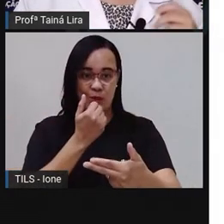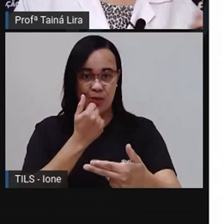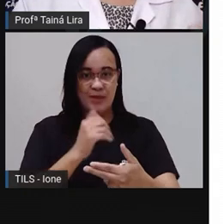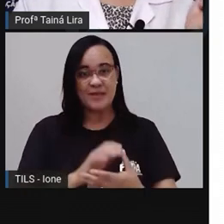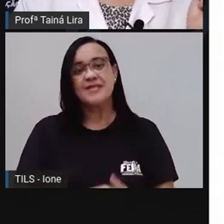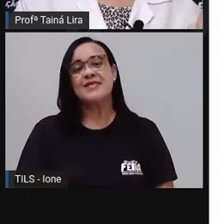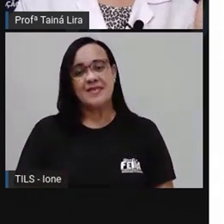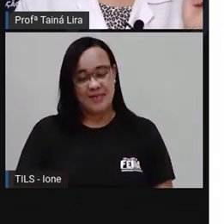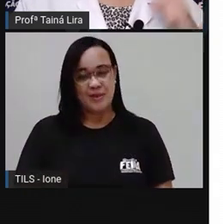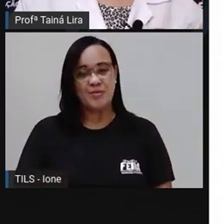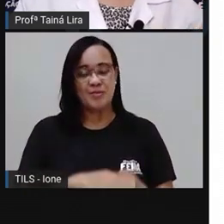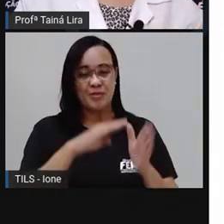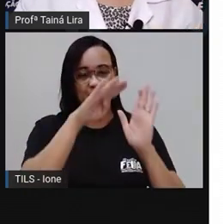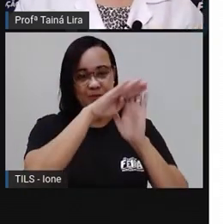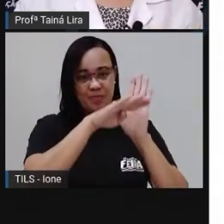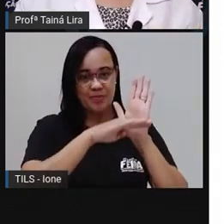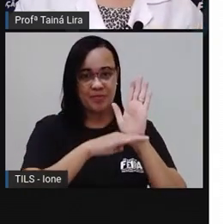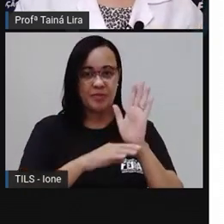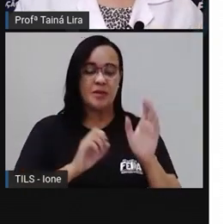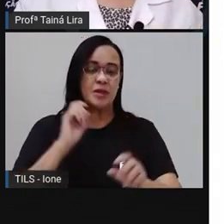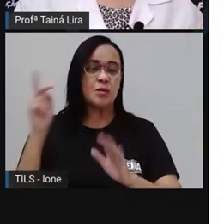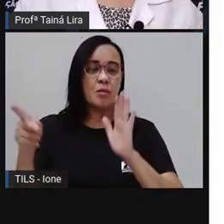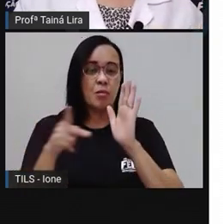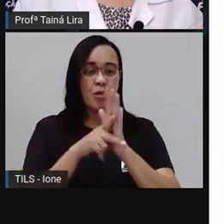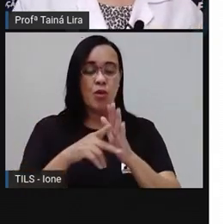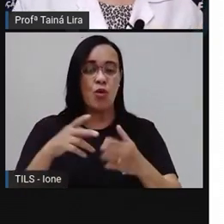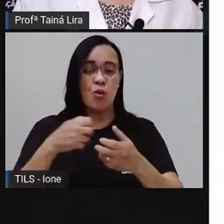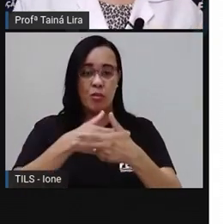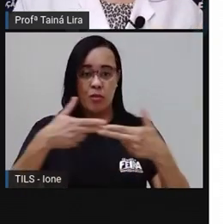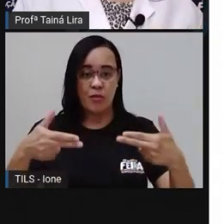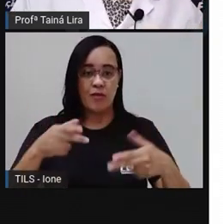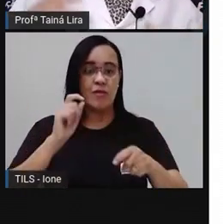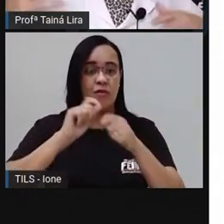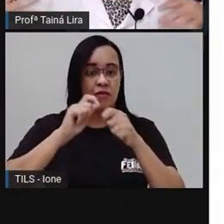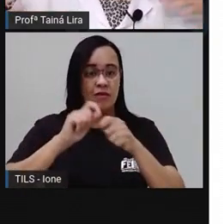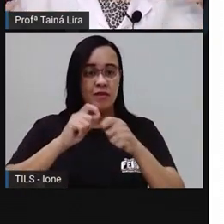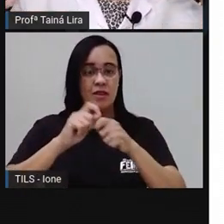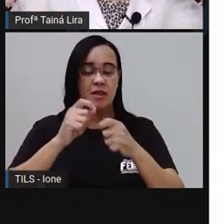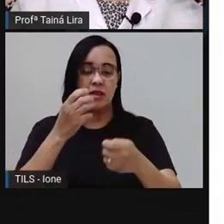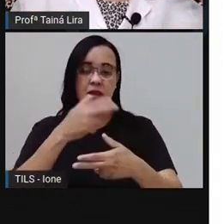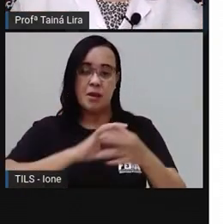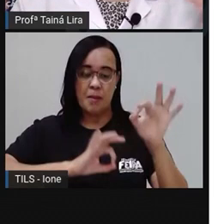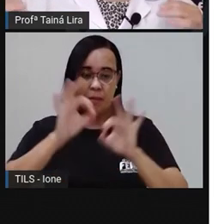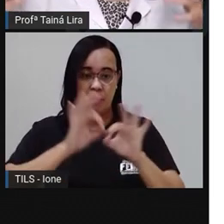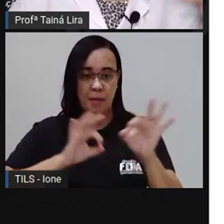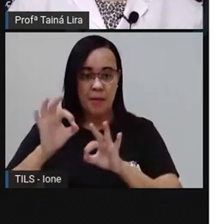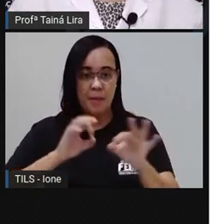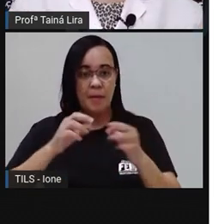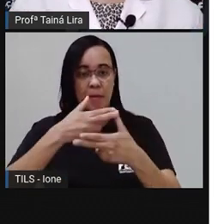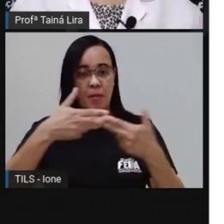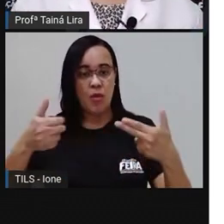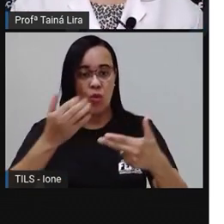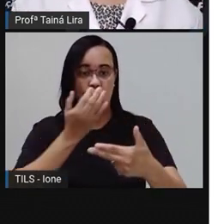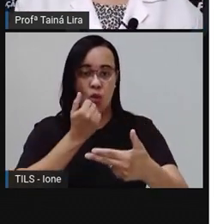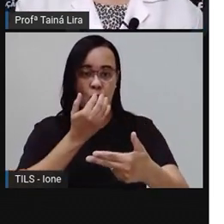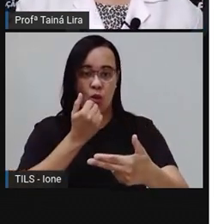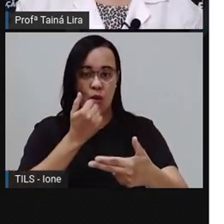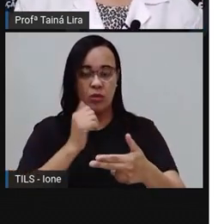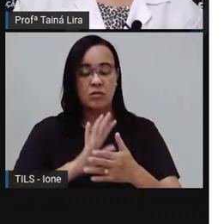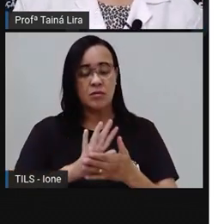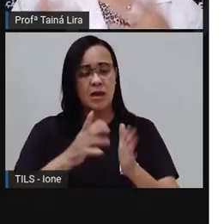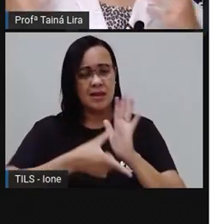Então, olha lá, os programas culinários, tá? Então, quando nós, antes de nós falarmos de programas